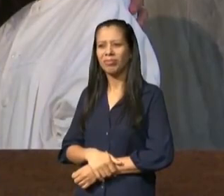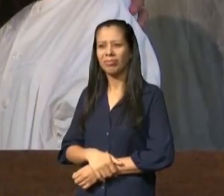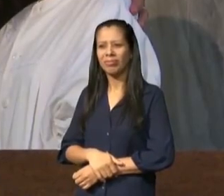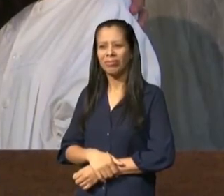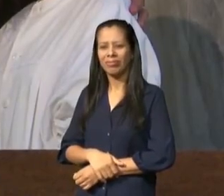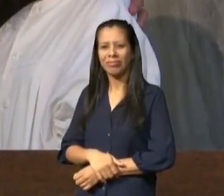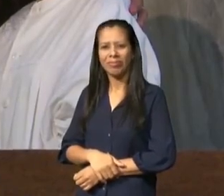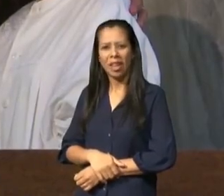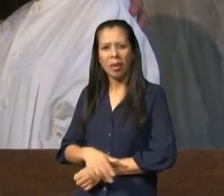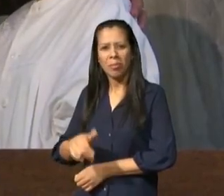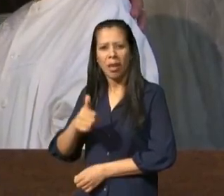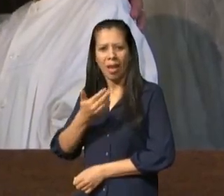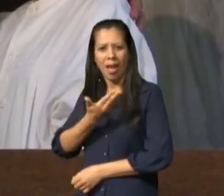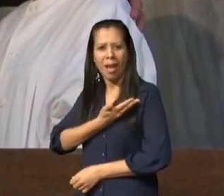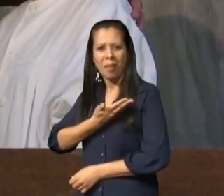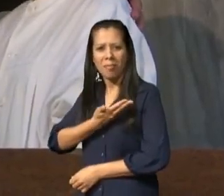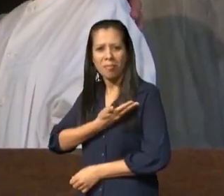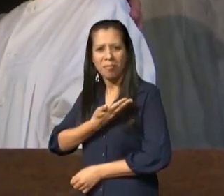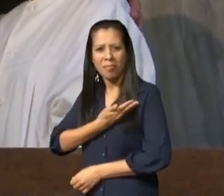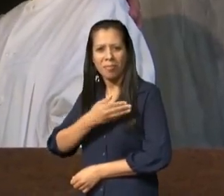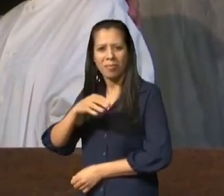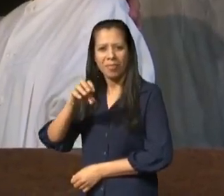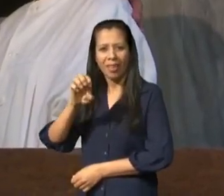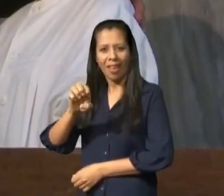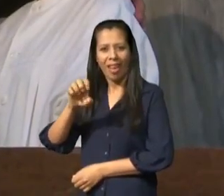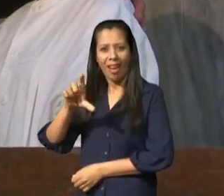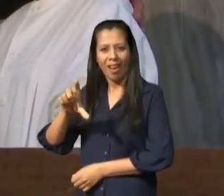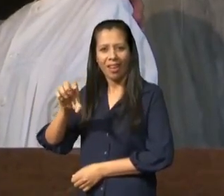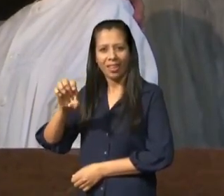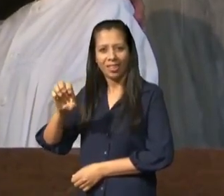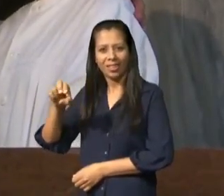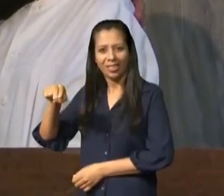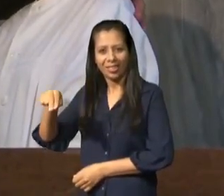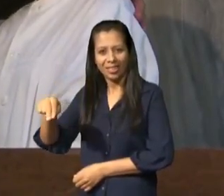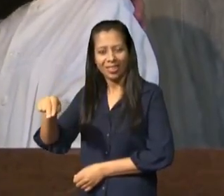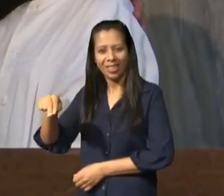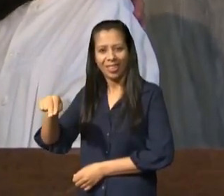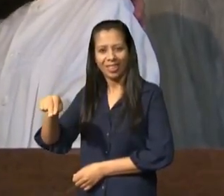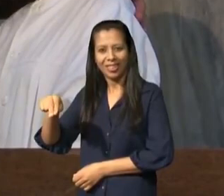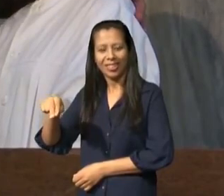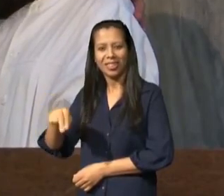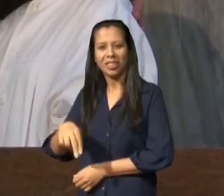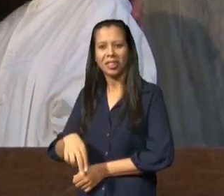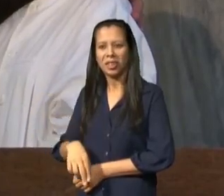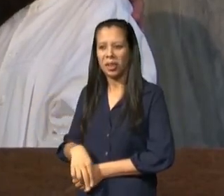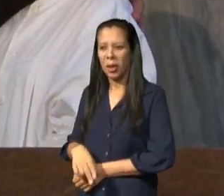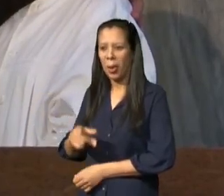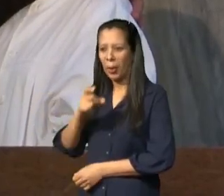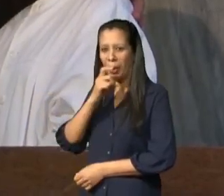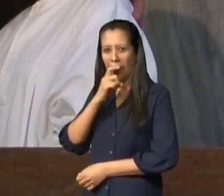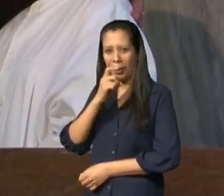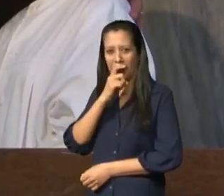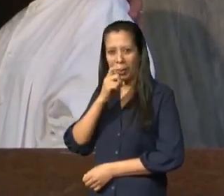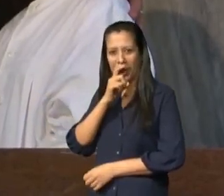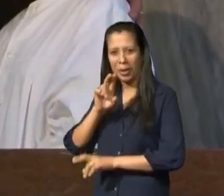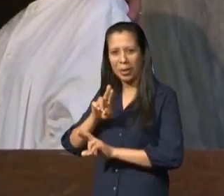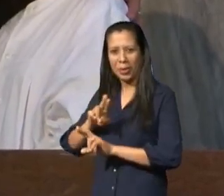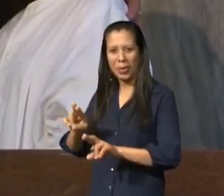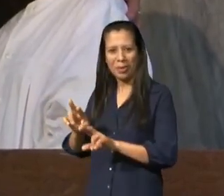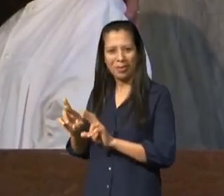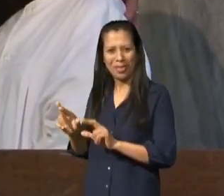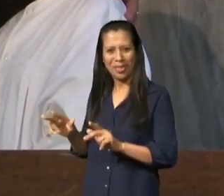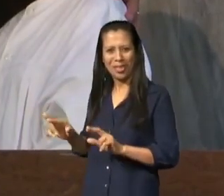a Isildinha que tem uma irmã chamada Isilda e o pai deu o nome de Isilda e Isildinha eu falei